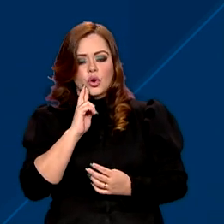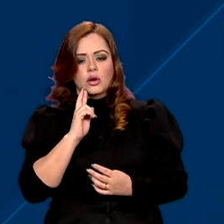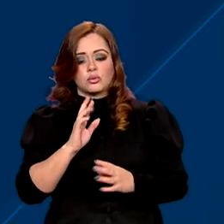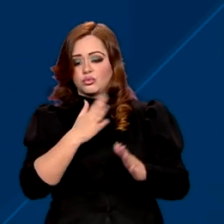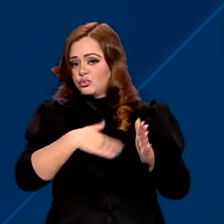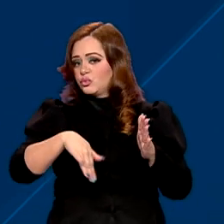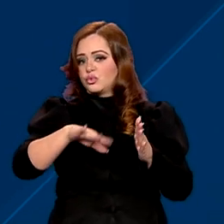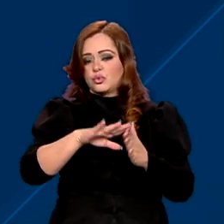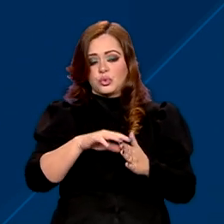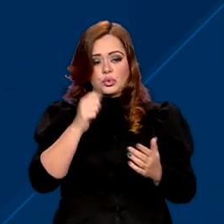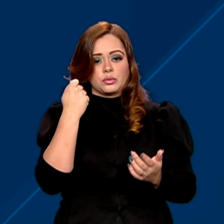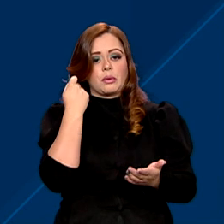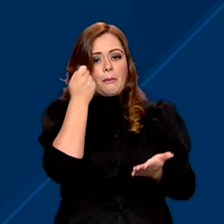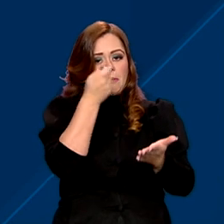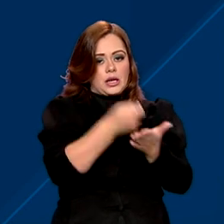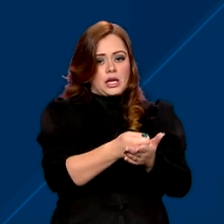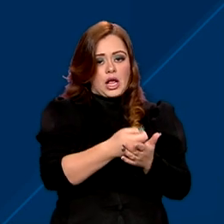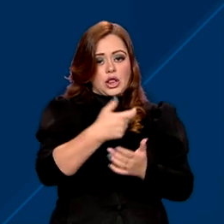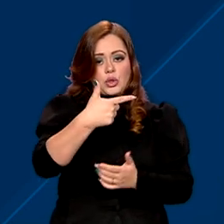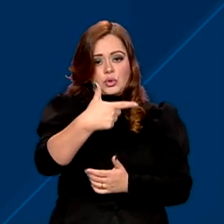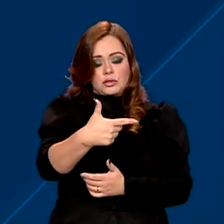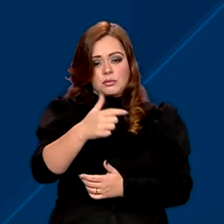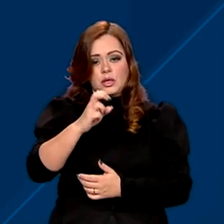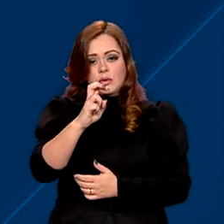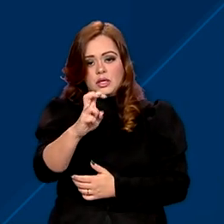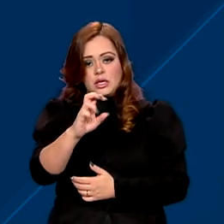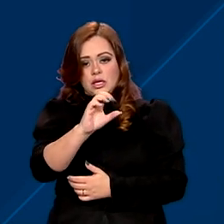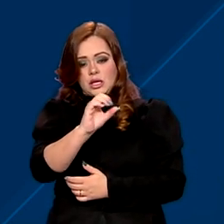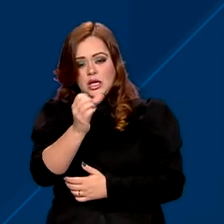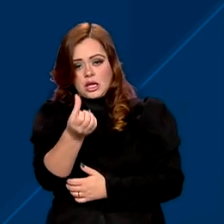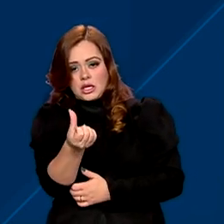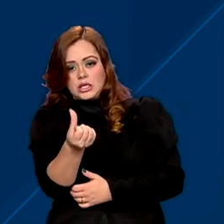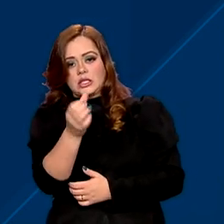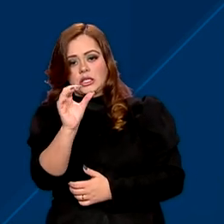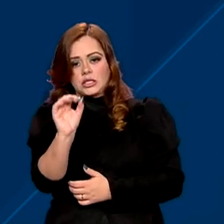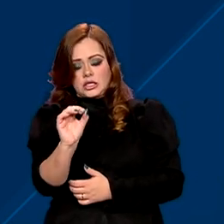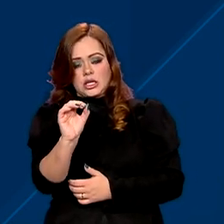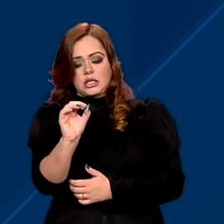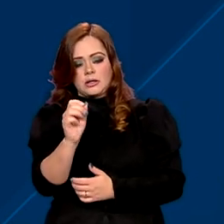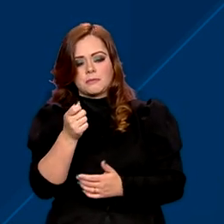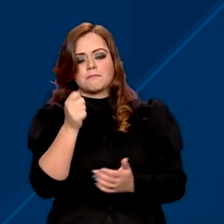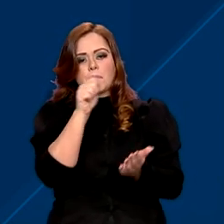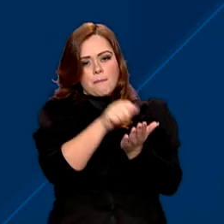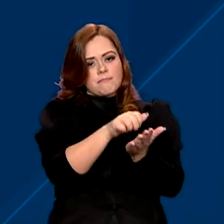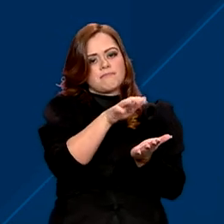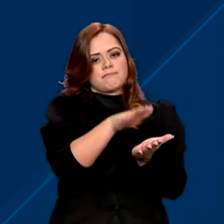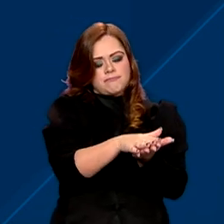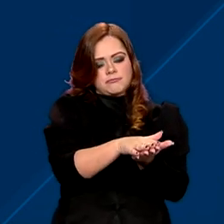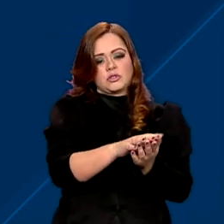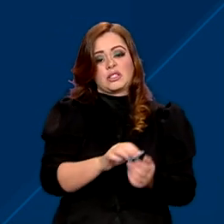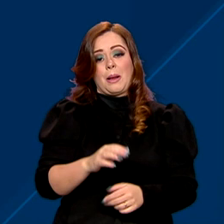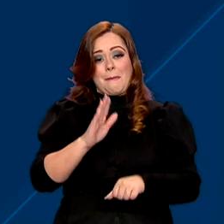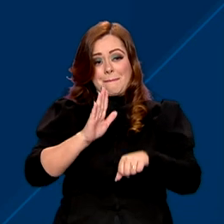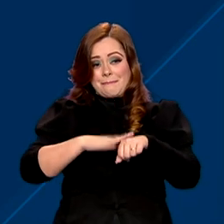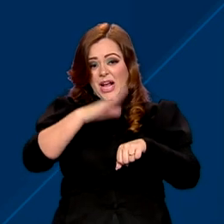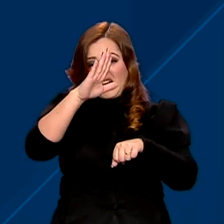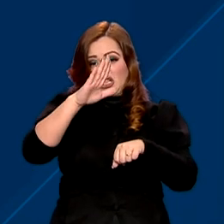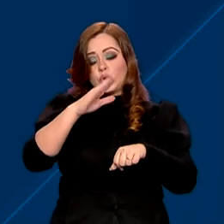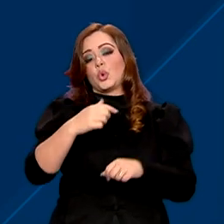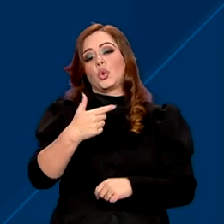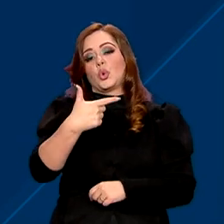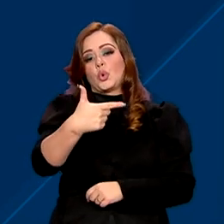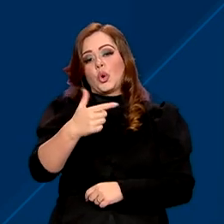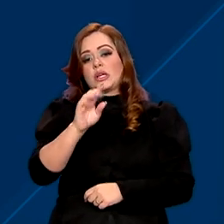foram aplicados 2.560 autos de infração, somando mais de 2 bilhões de